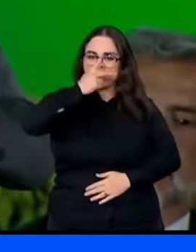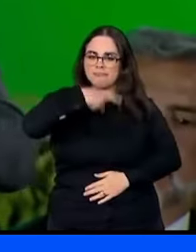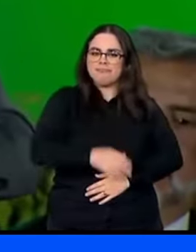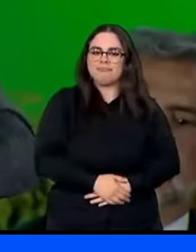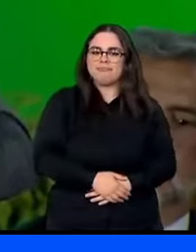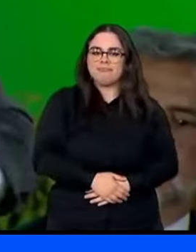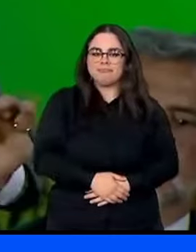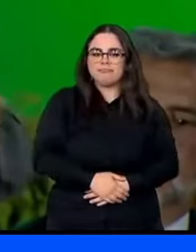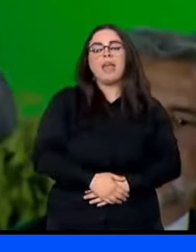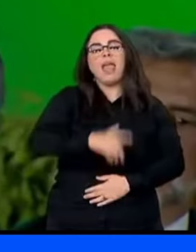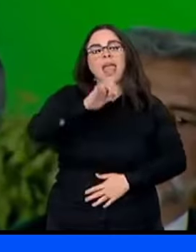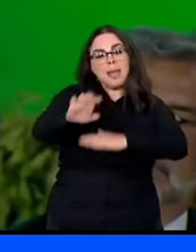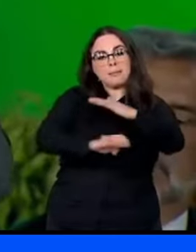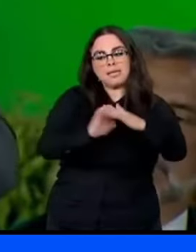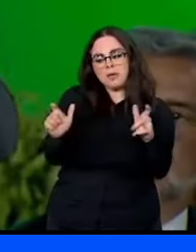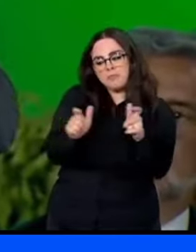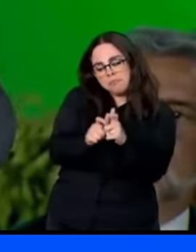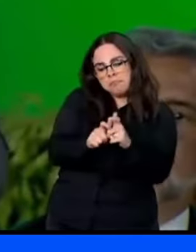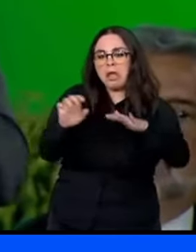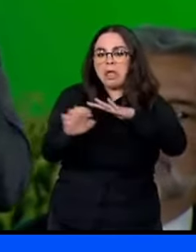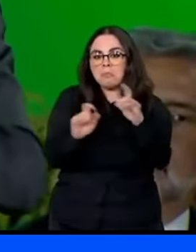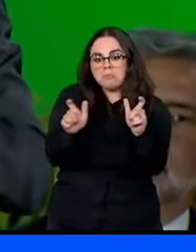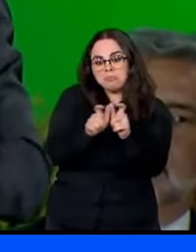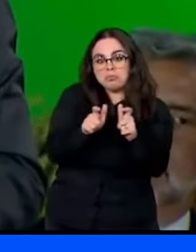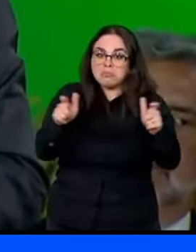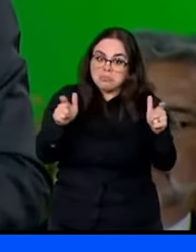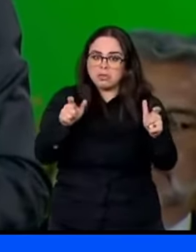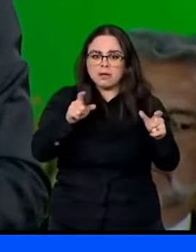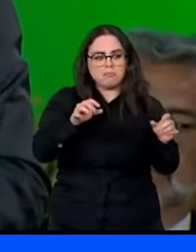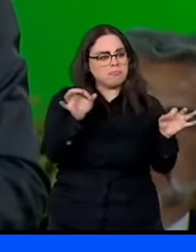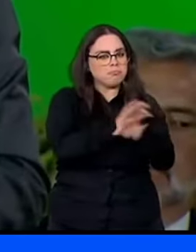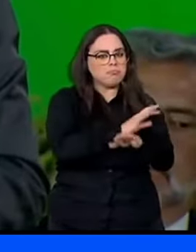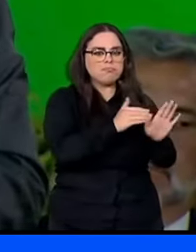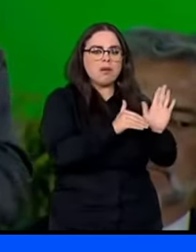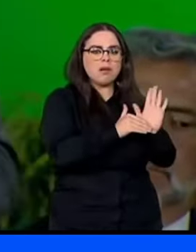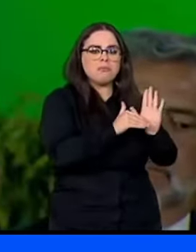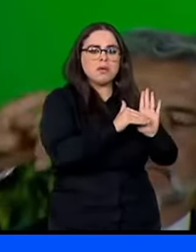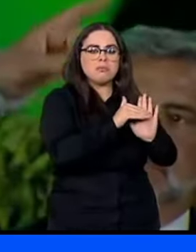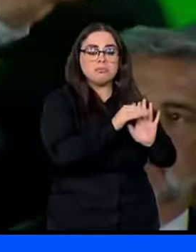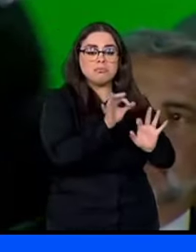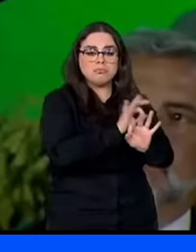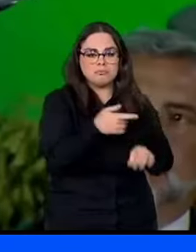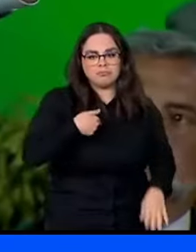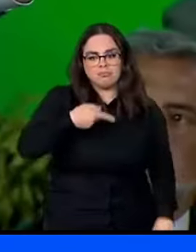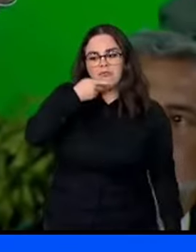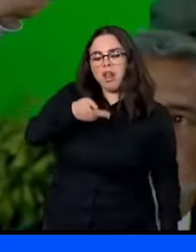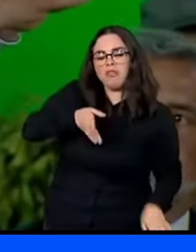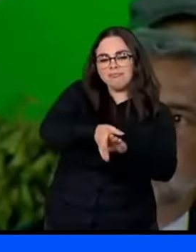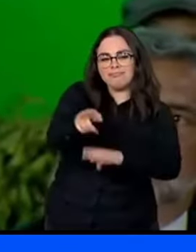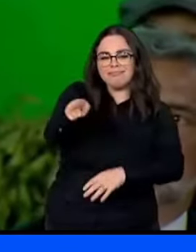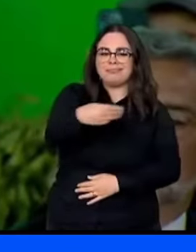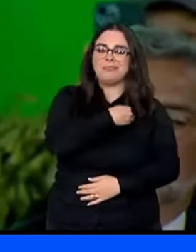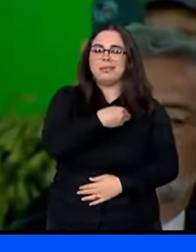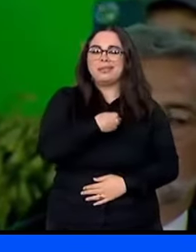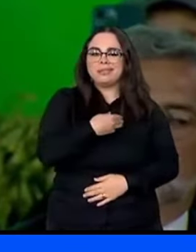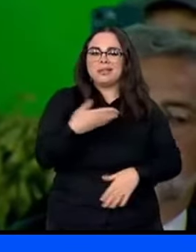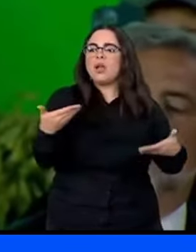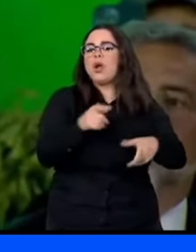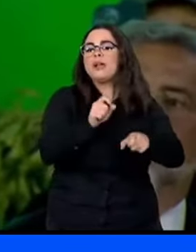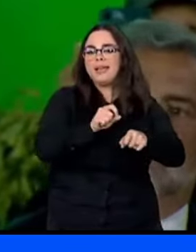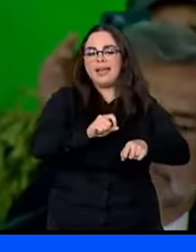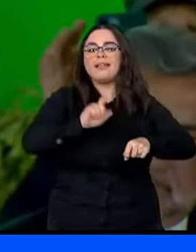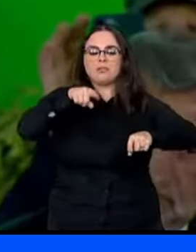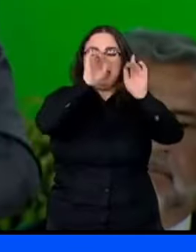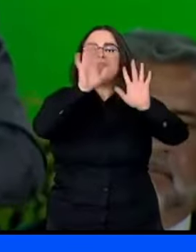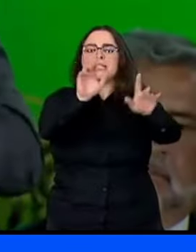O pequeno e médio empresário Tudo já está feito Eu tenho dito para os ministros Agora é a época